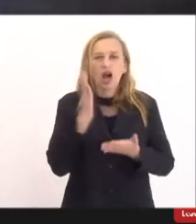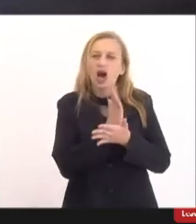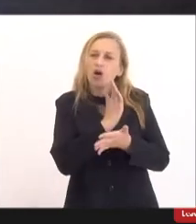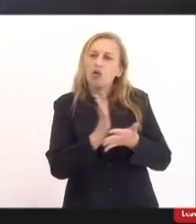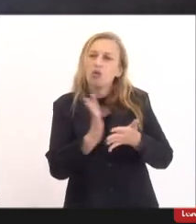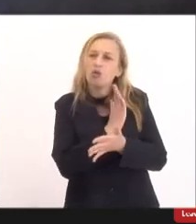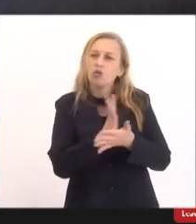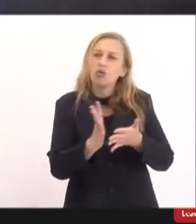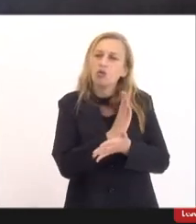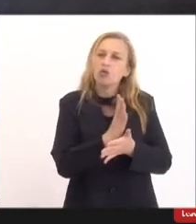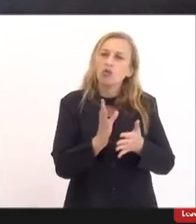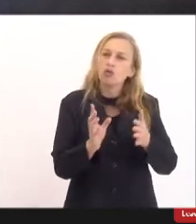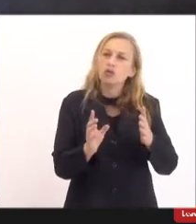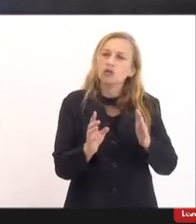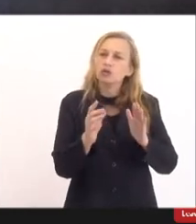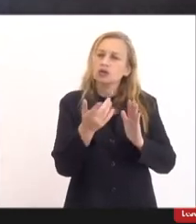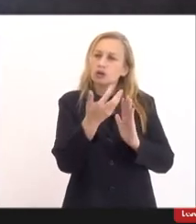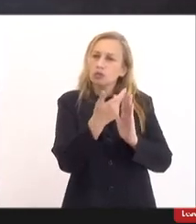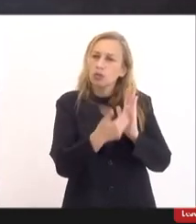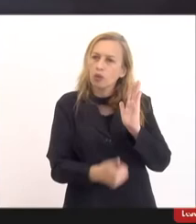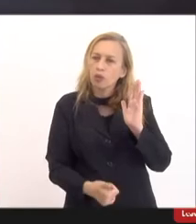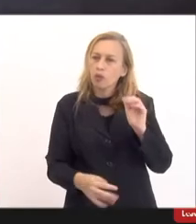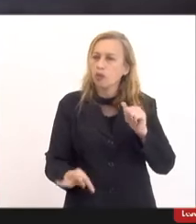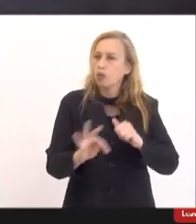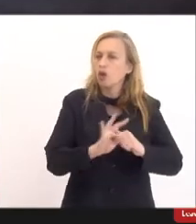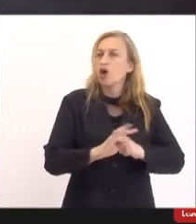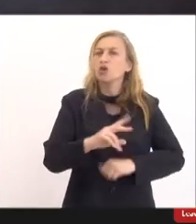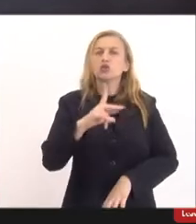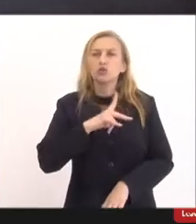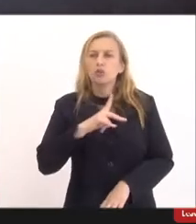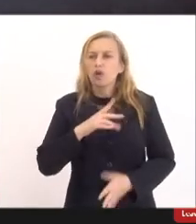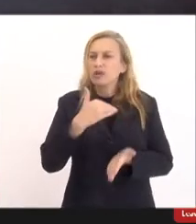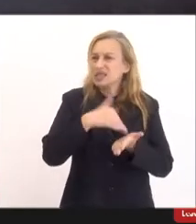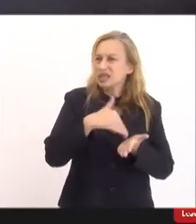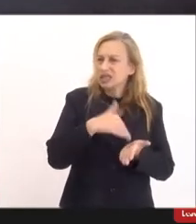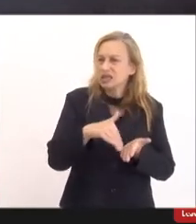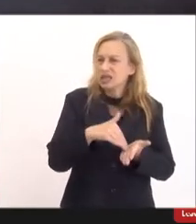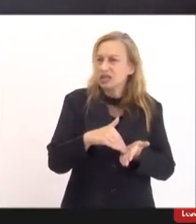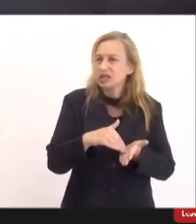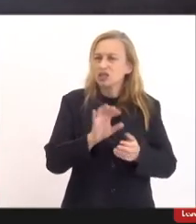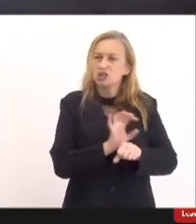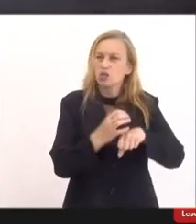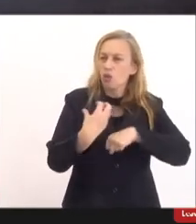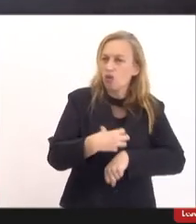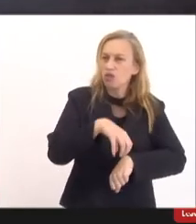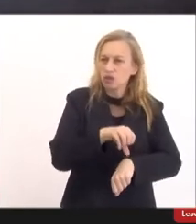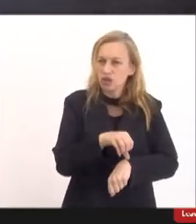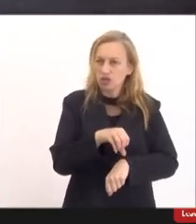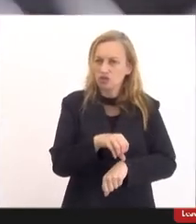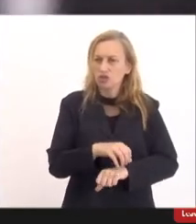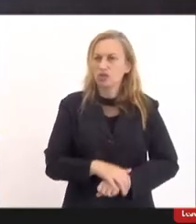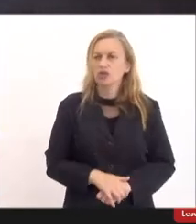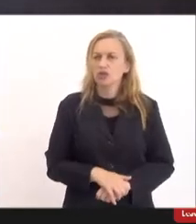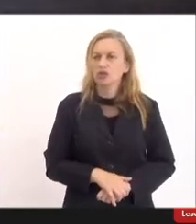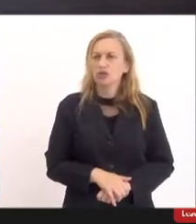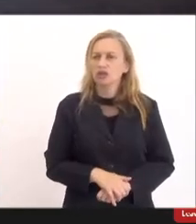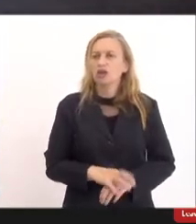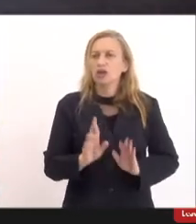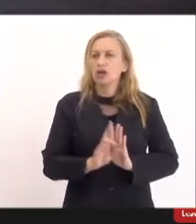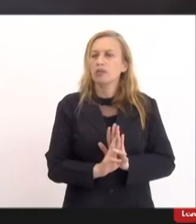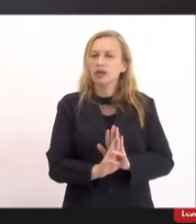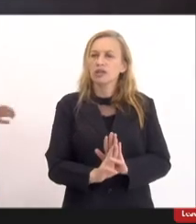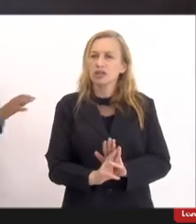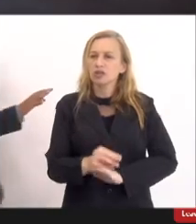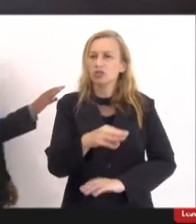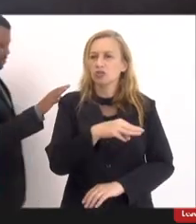aqui da nota técnica do próprio da Secretaria da Covid extraordinária Covid e que representa o